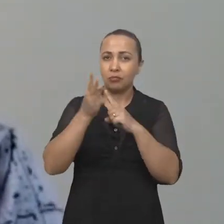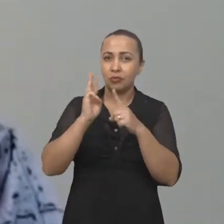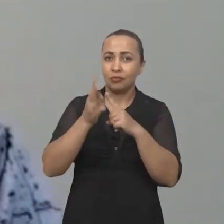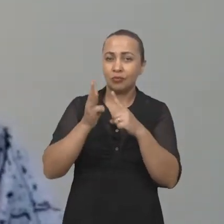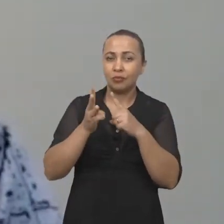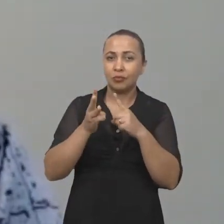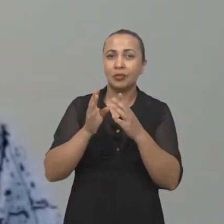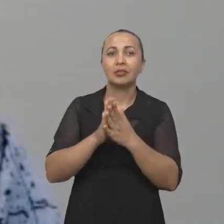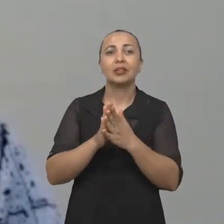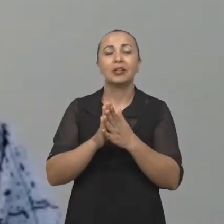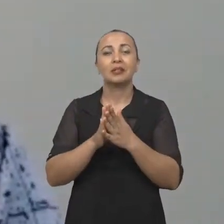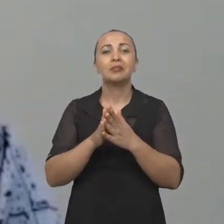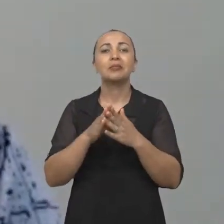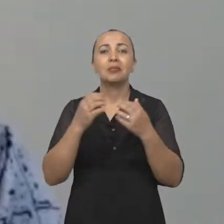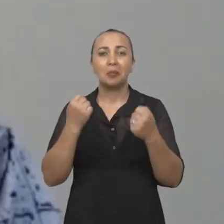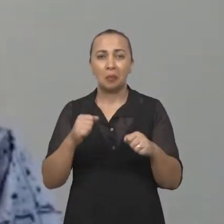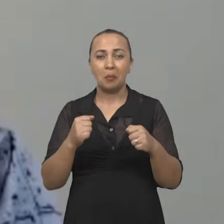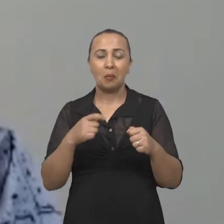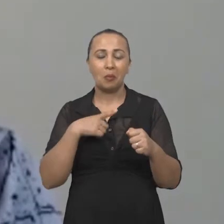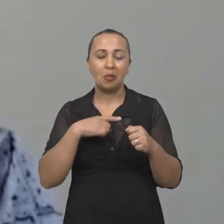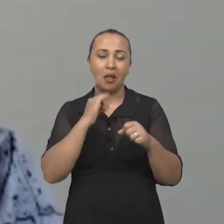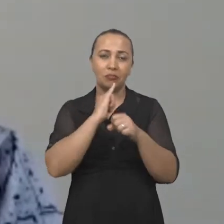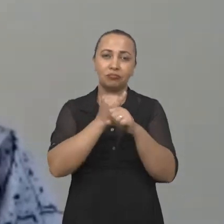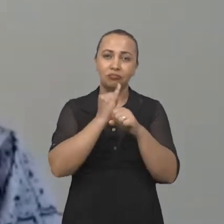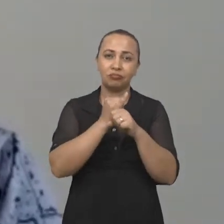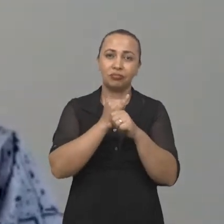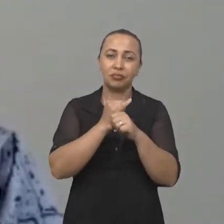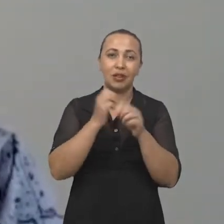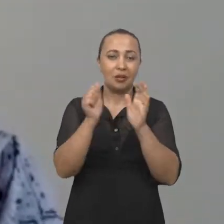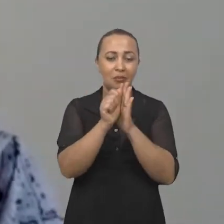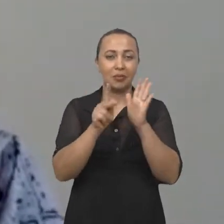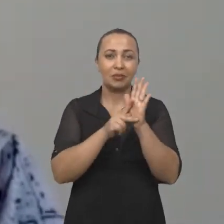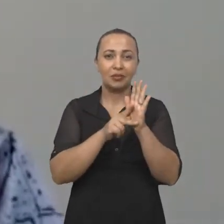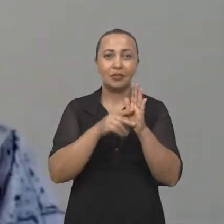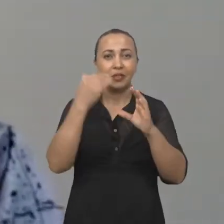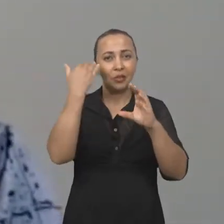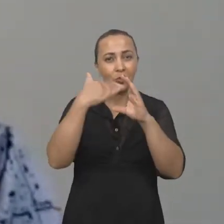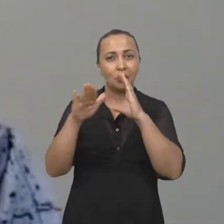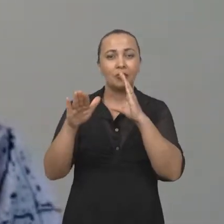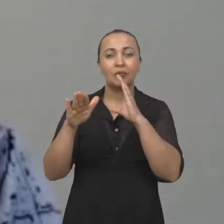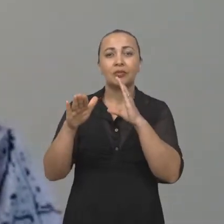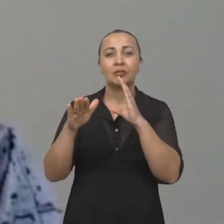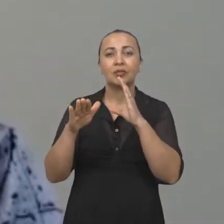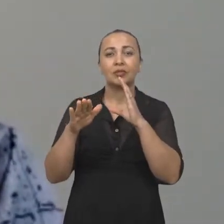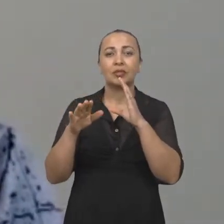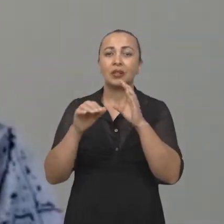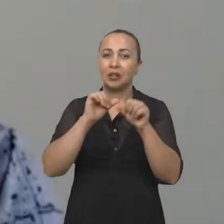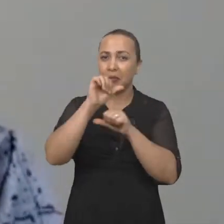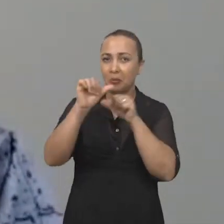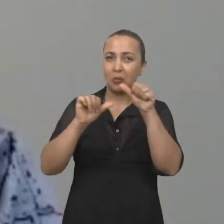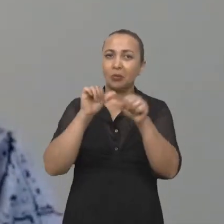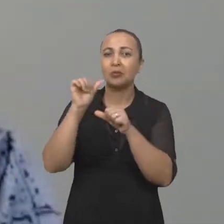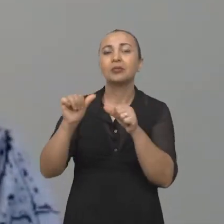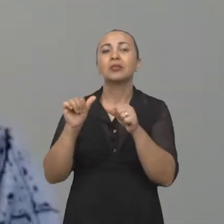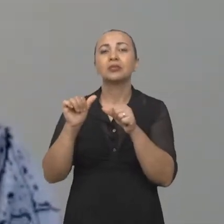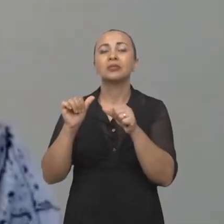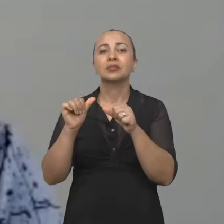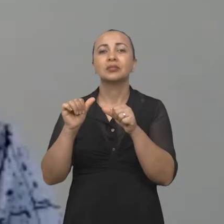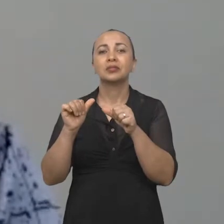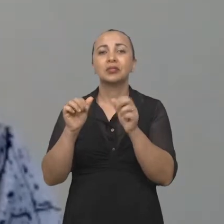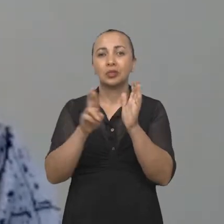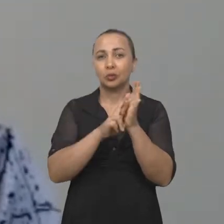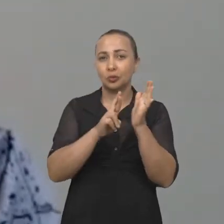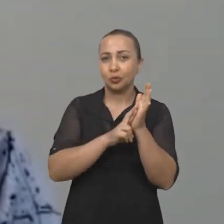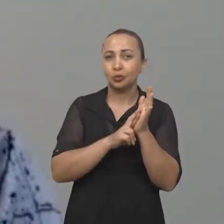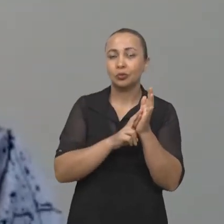ele pode acessar a internet, o aplicativo vai fazer o lançamento dessas modificações, desses